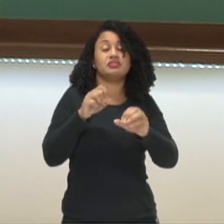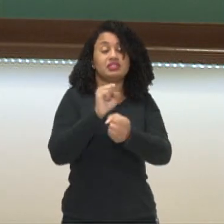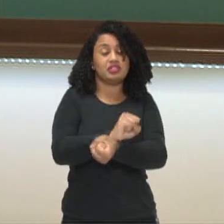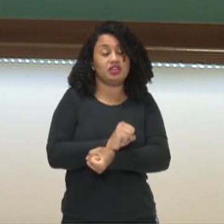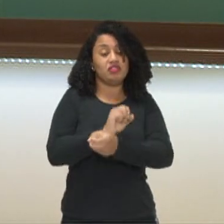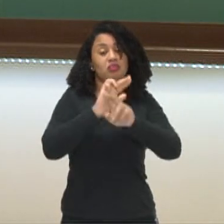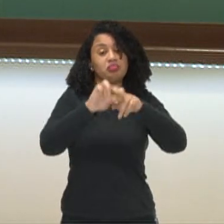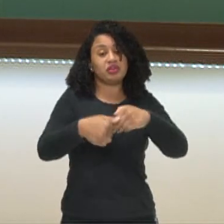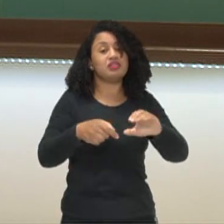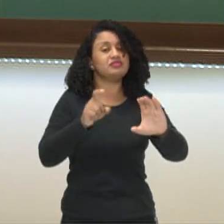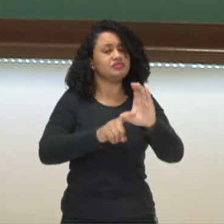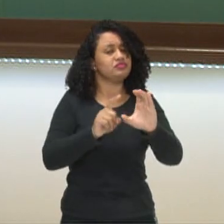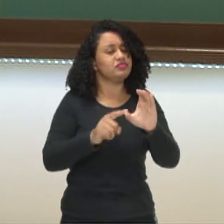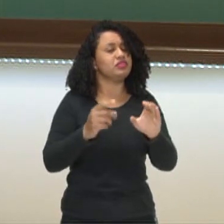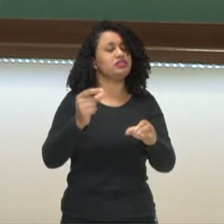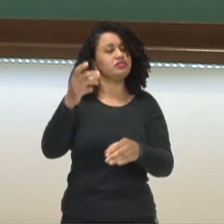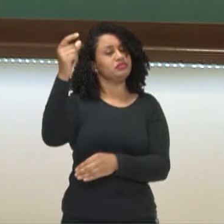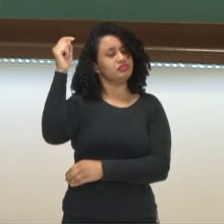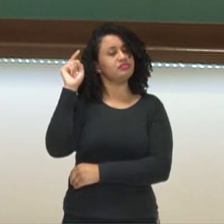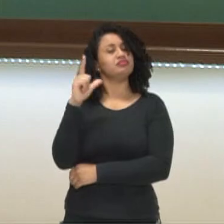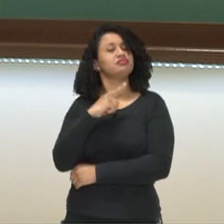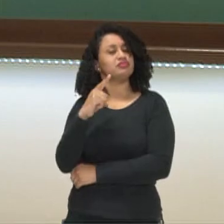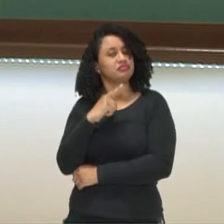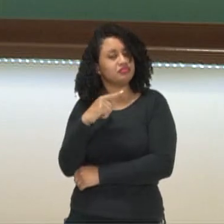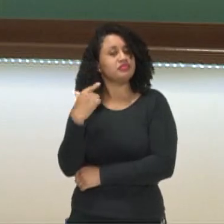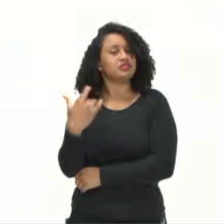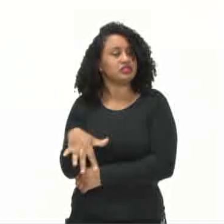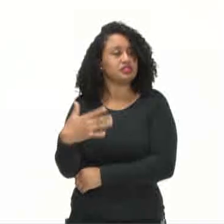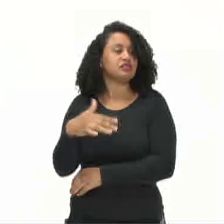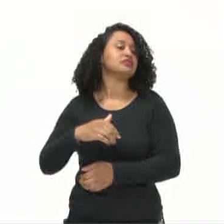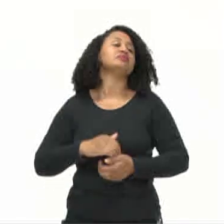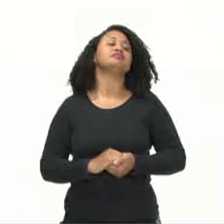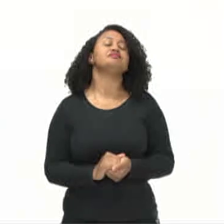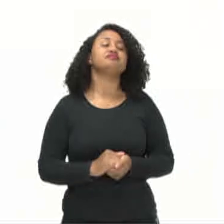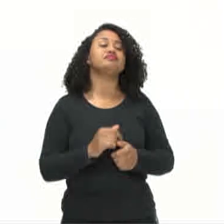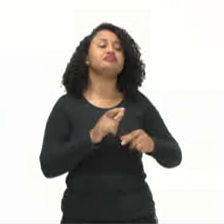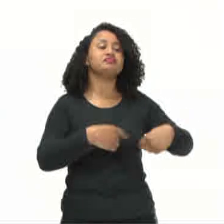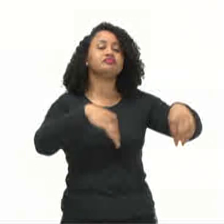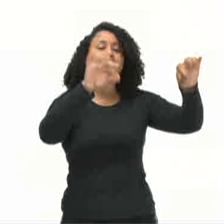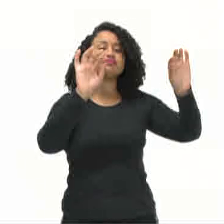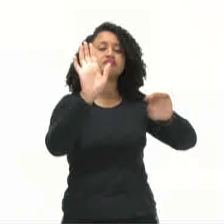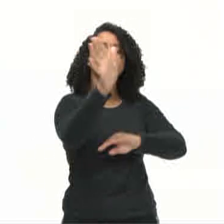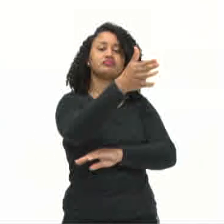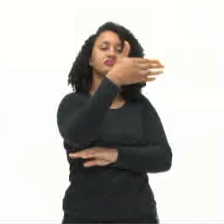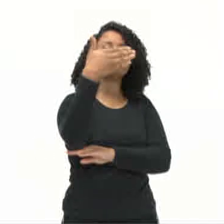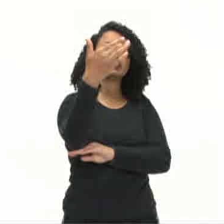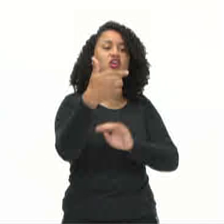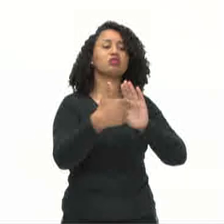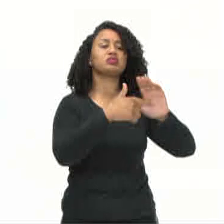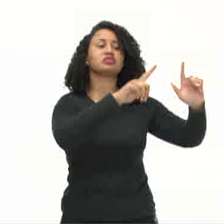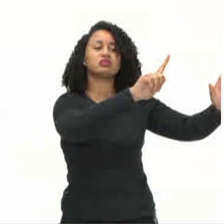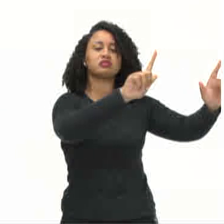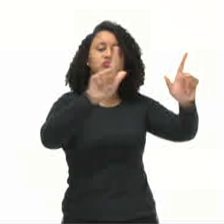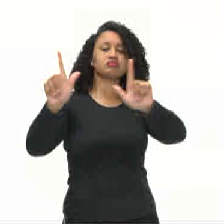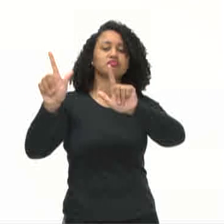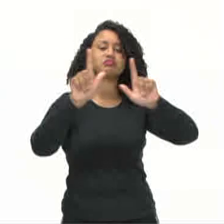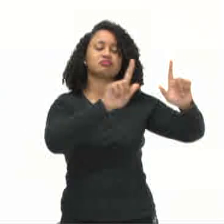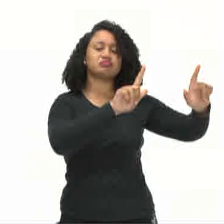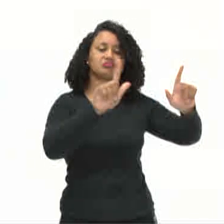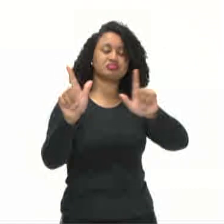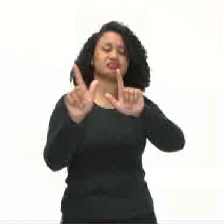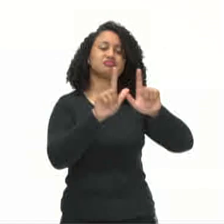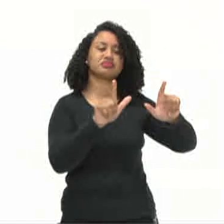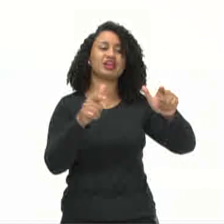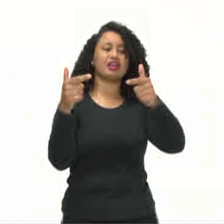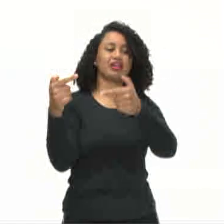dívidas, muito comum na antiguidade. Estandarte de Ur, retratando cenas de batalha de prisioneiros de